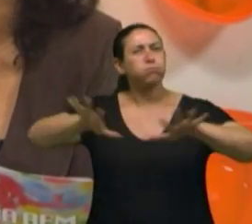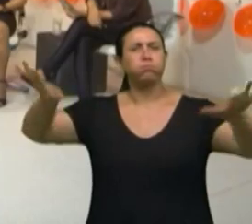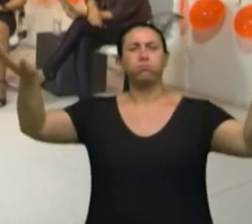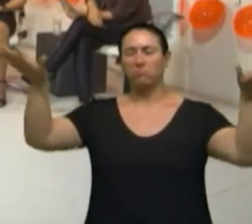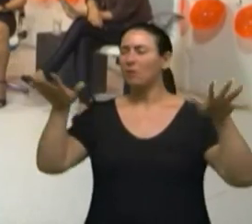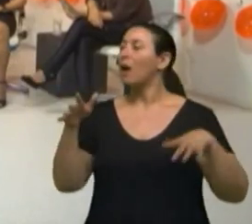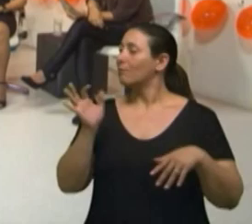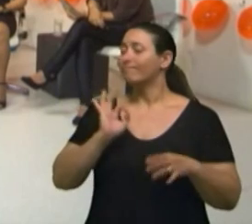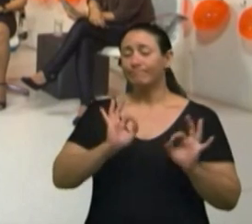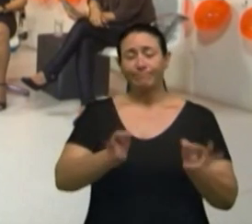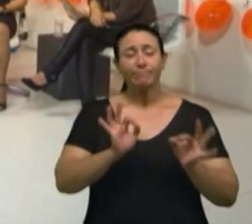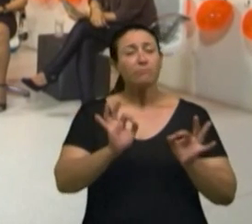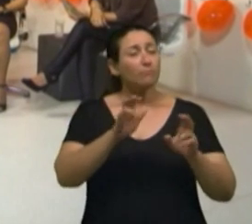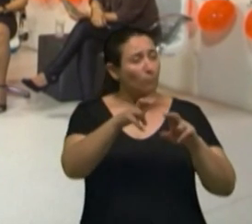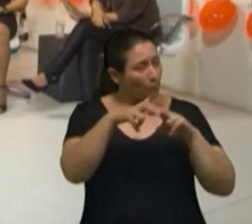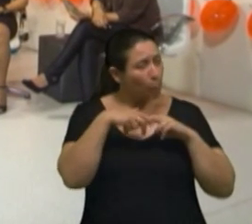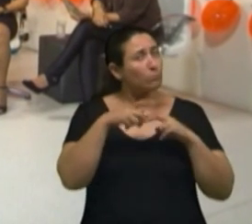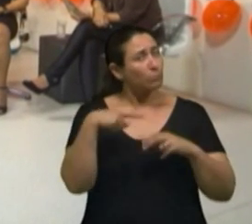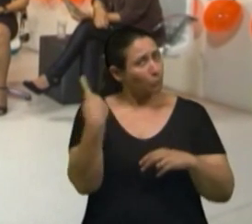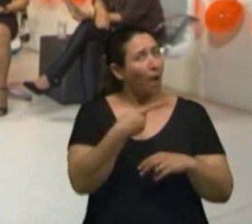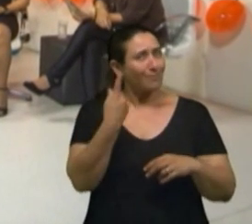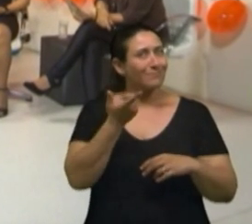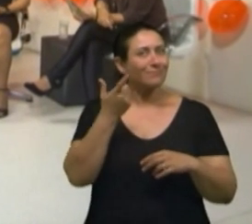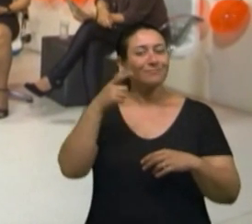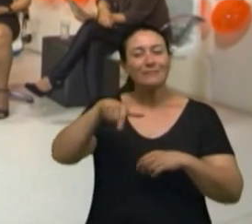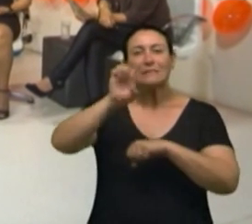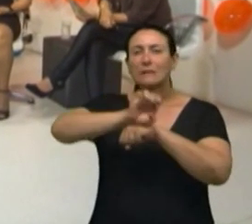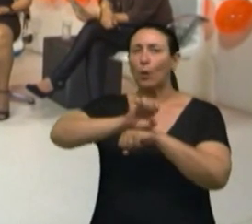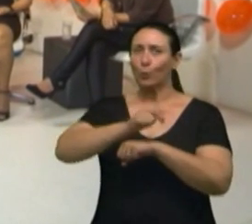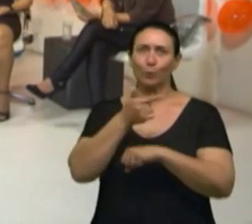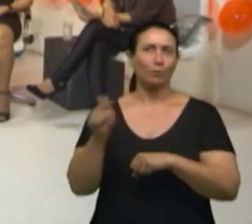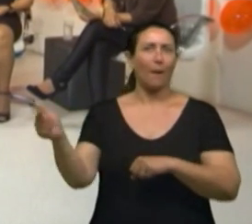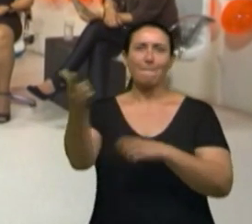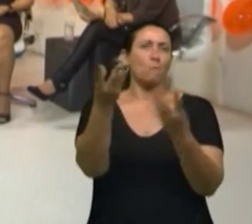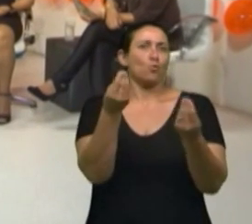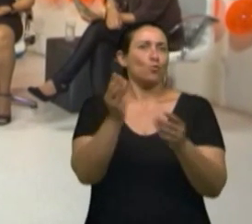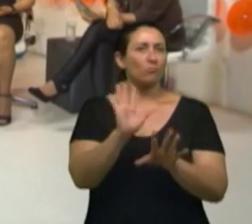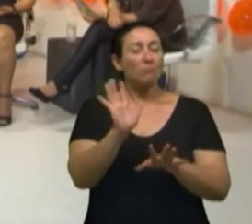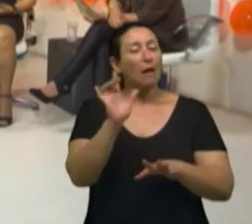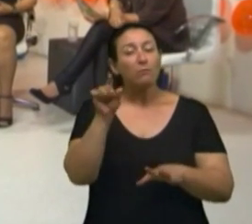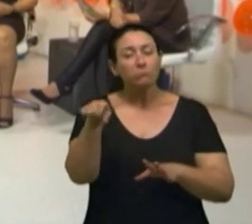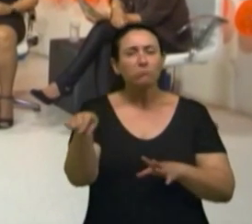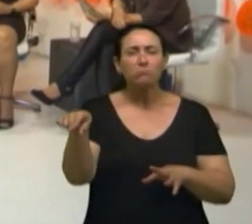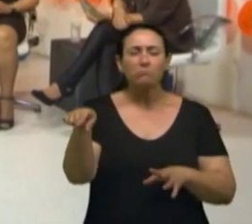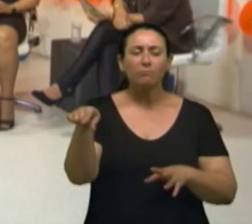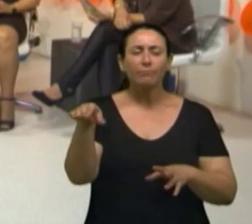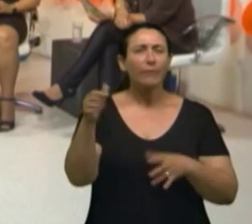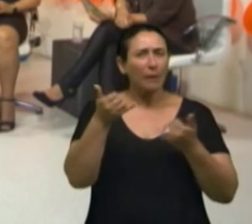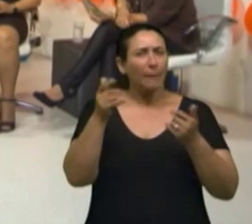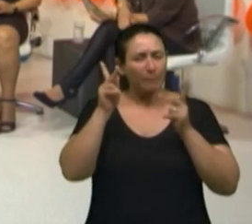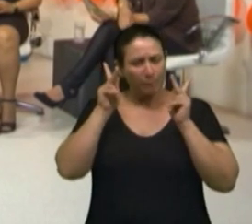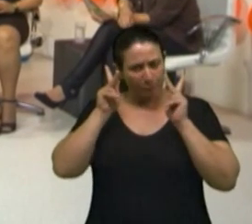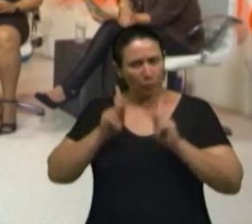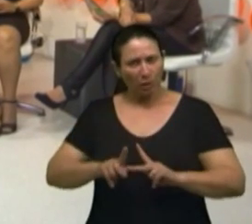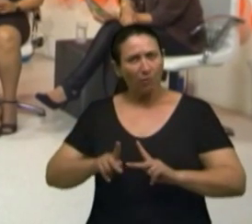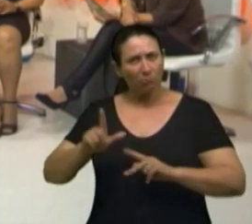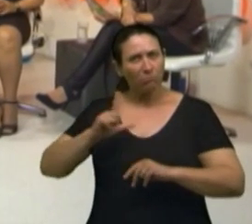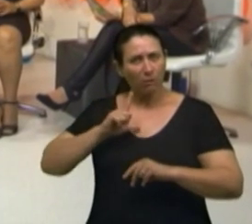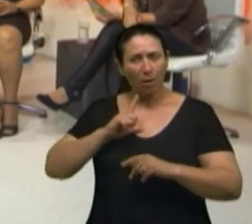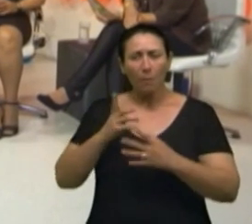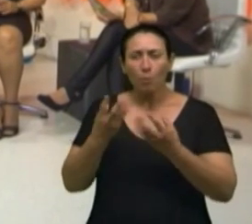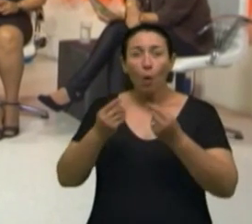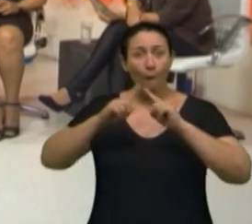né? Com certeza. É por isso que nós somos referência no Estado. Claro. Muitas pessoas estão com um contingente de